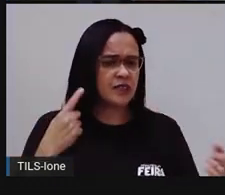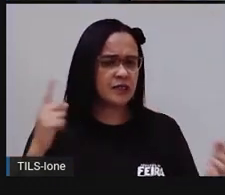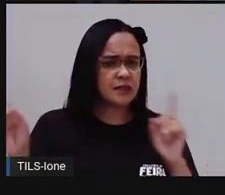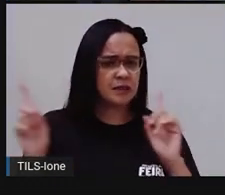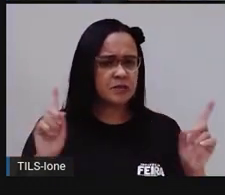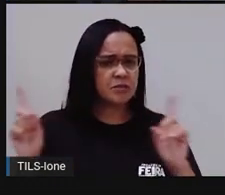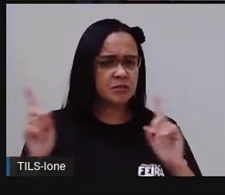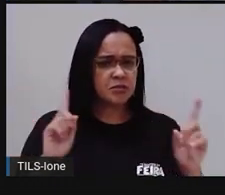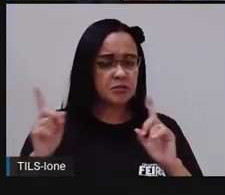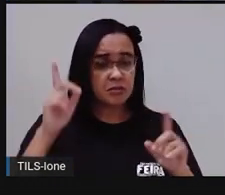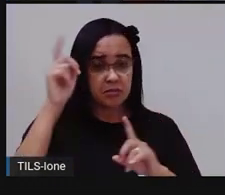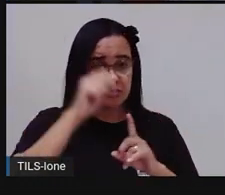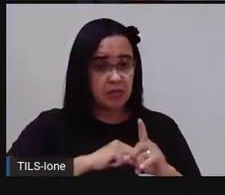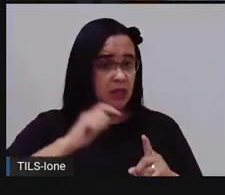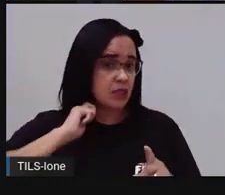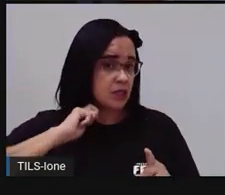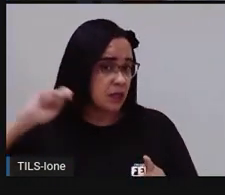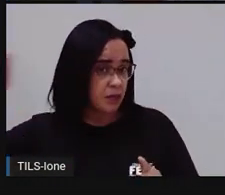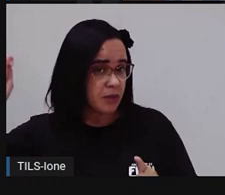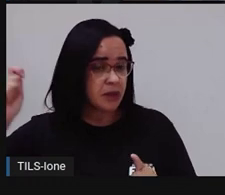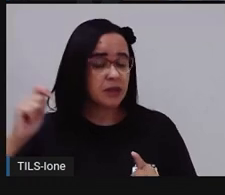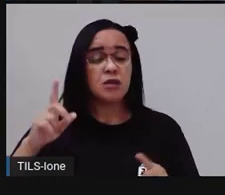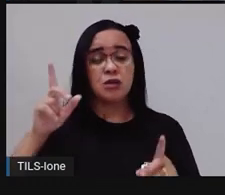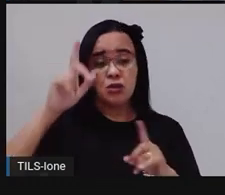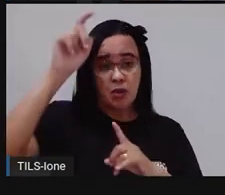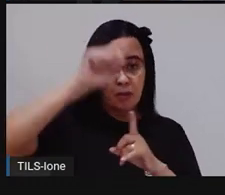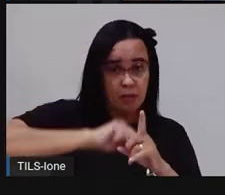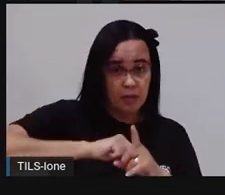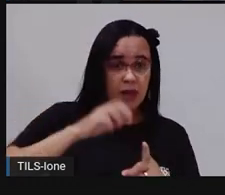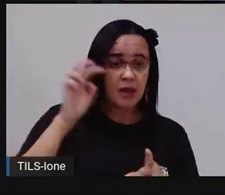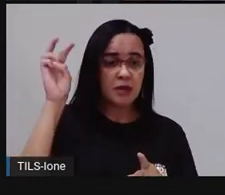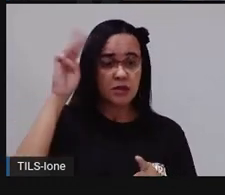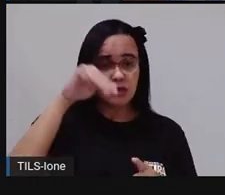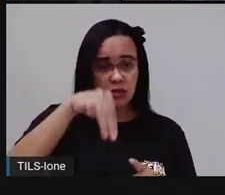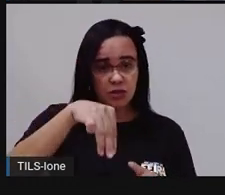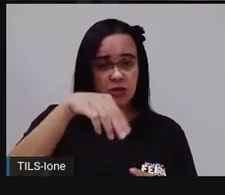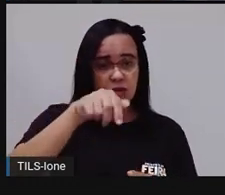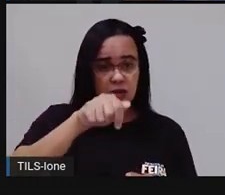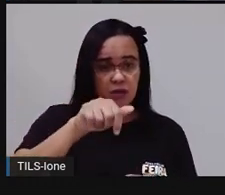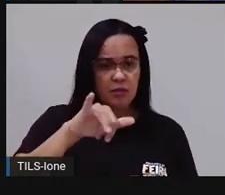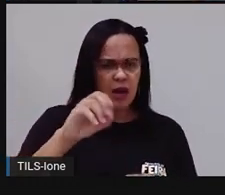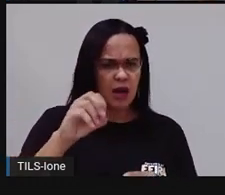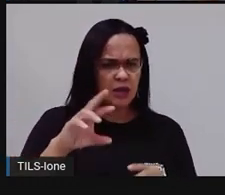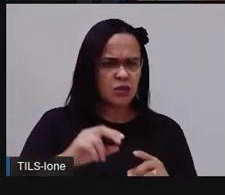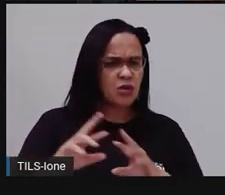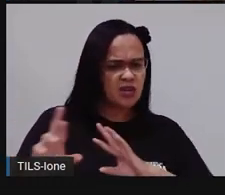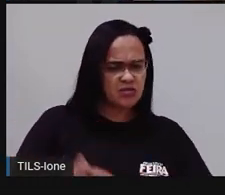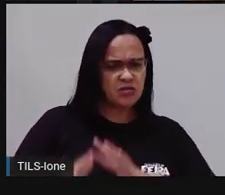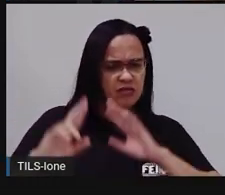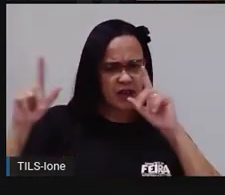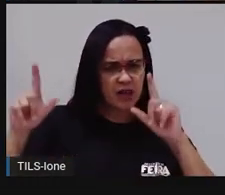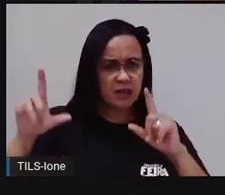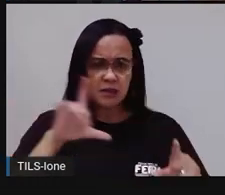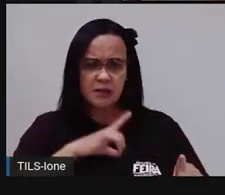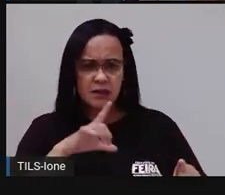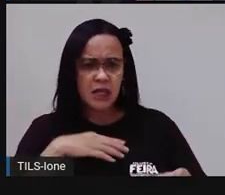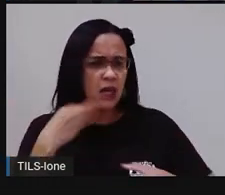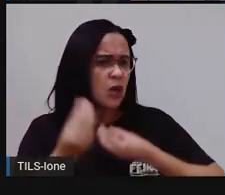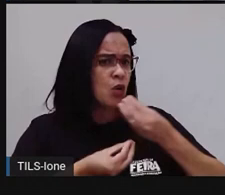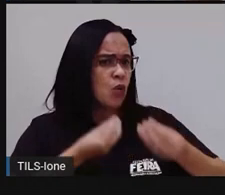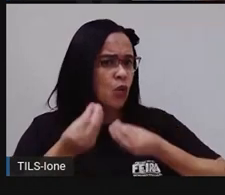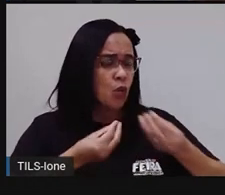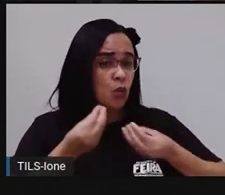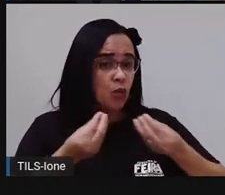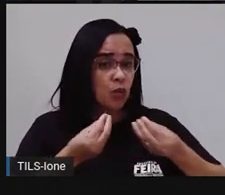né? Então, quando a Pró usa essa palavra aqui, diferença, né? É a mesma coisa que a Pró quer